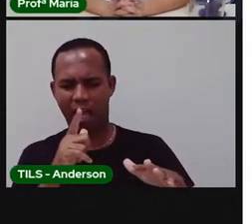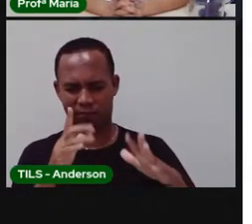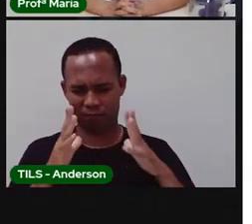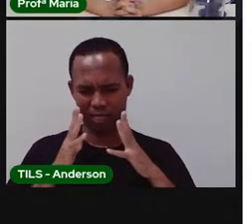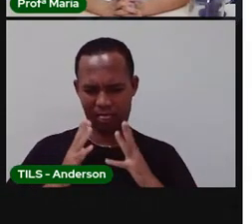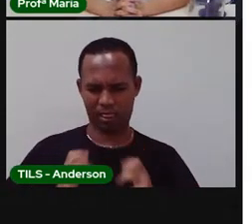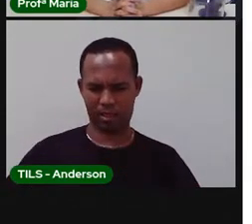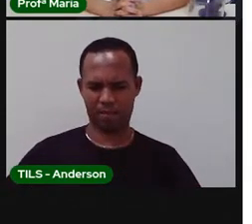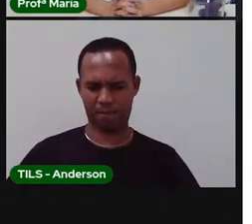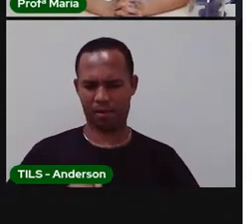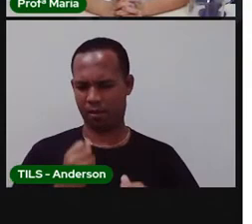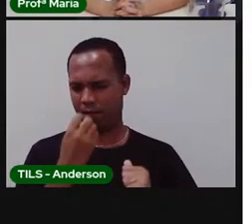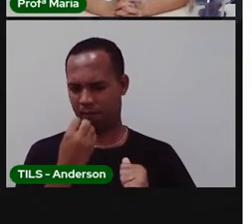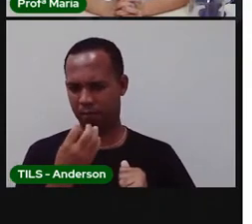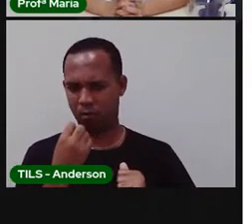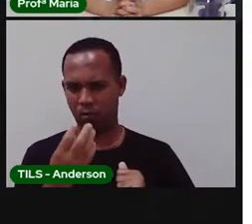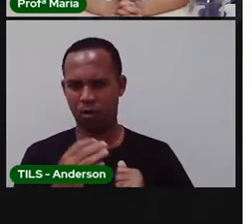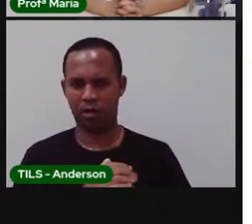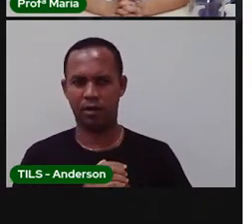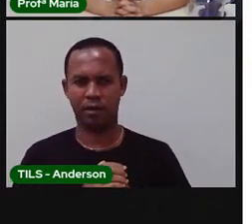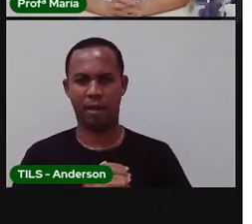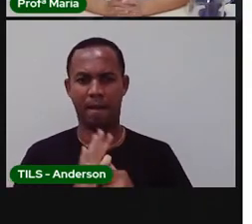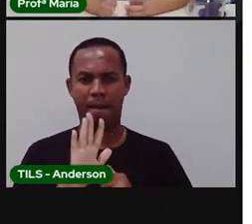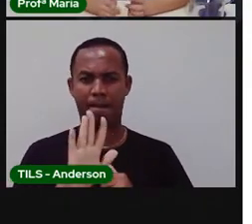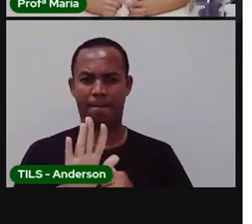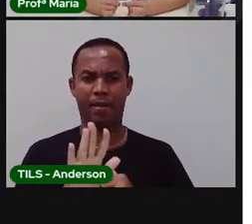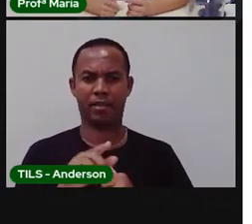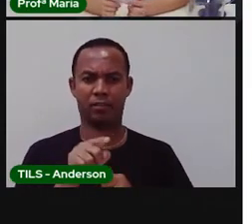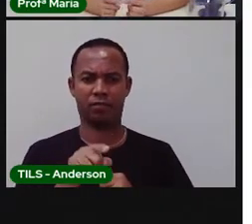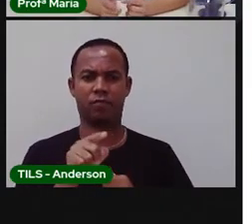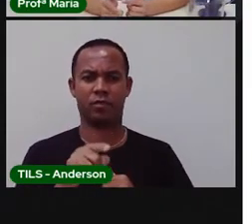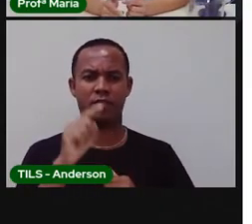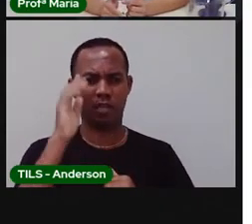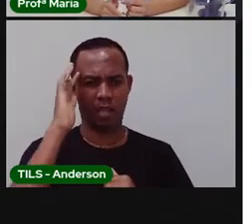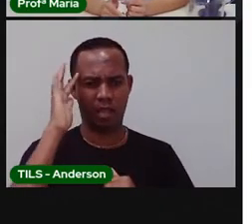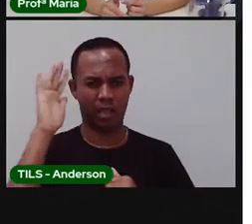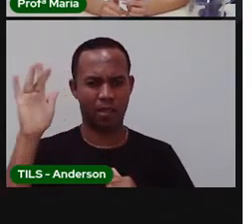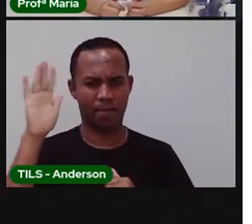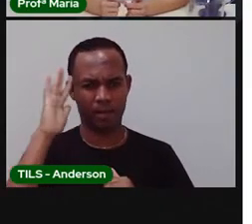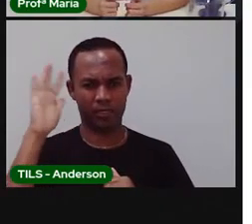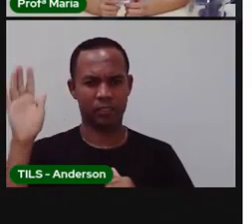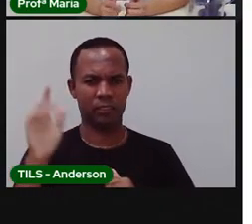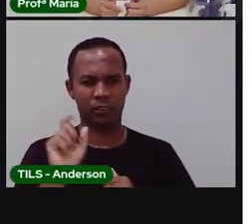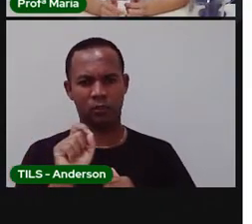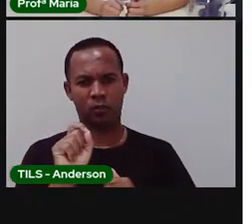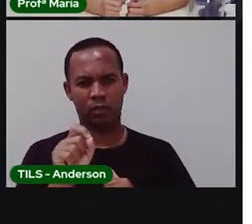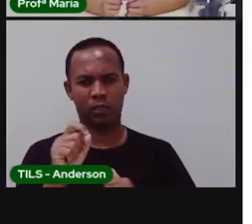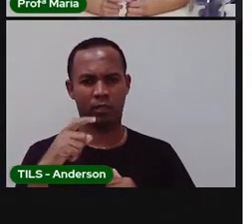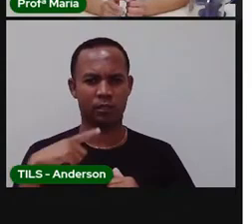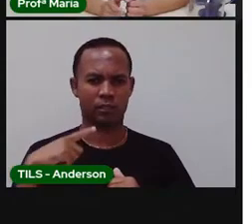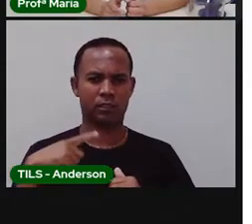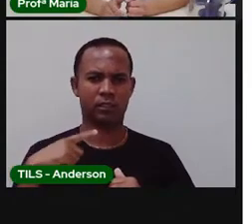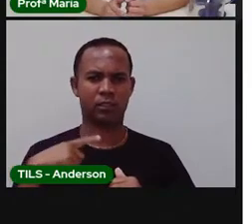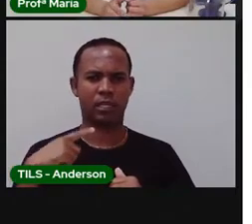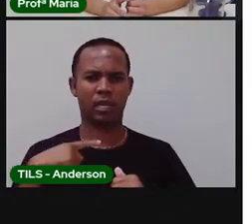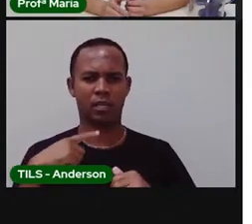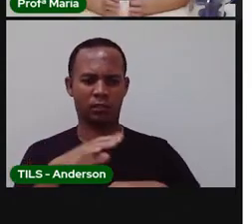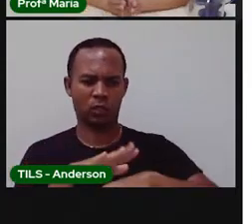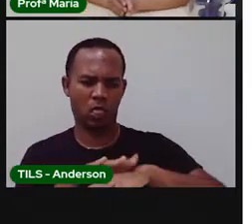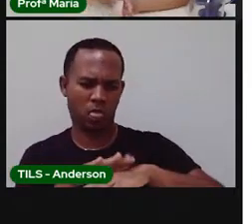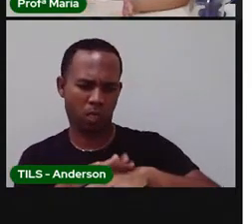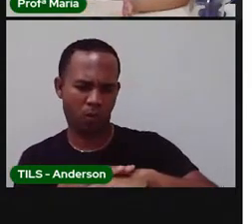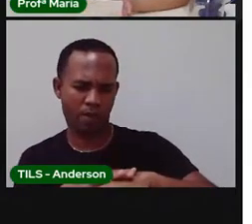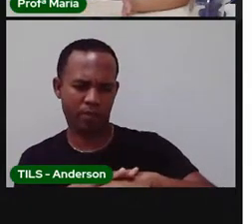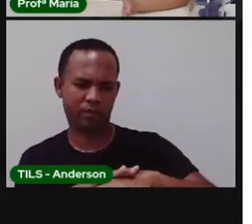né? Poxa, essa água está limpa. Só que a gente não imagina que ali dentro pode ter o quê? Alguma bactéria, alguma coisa, e aí